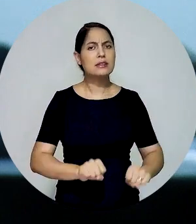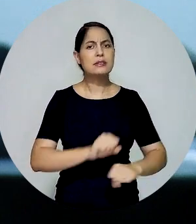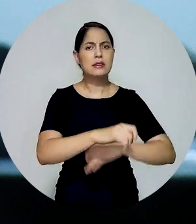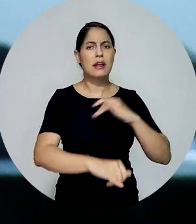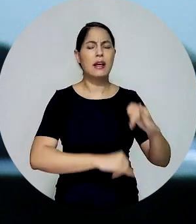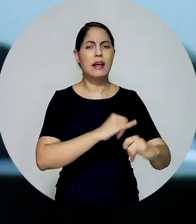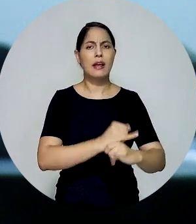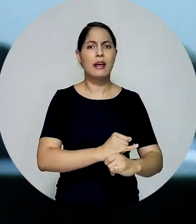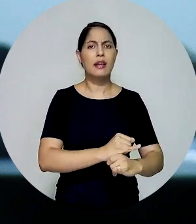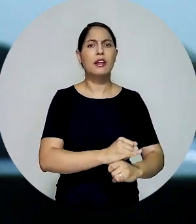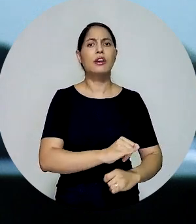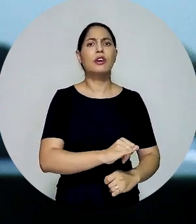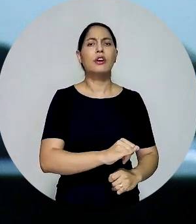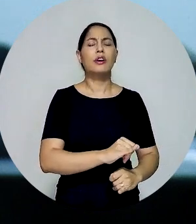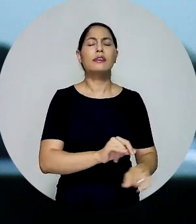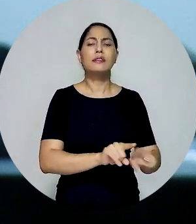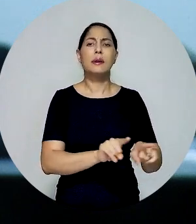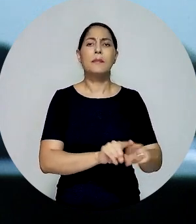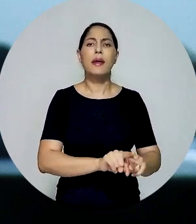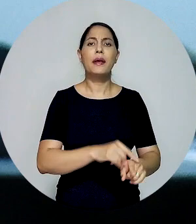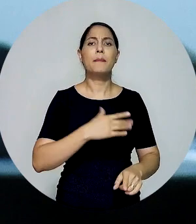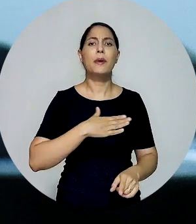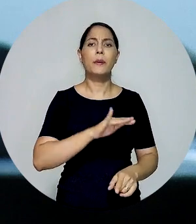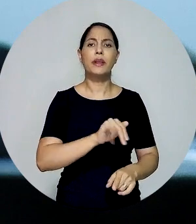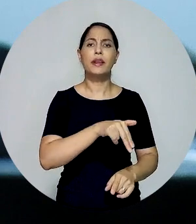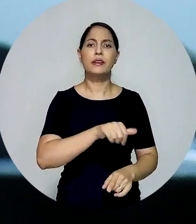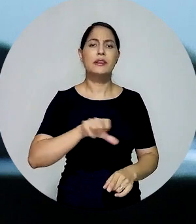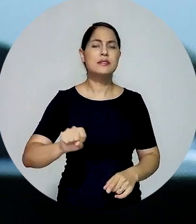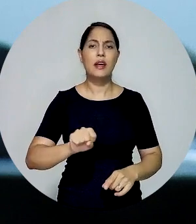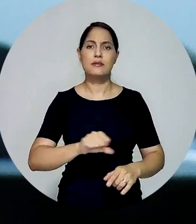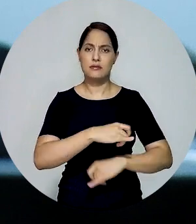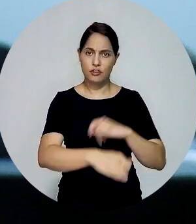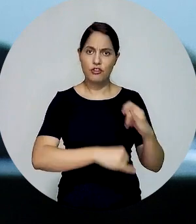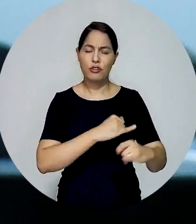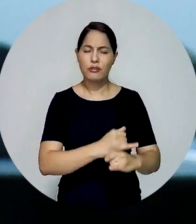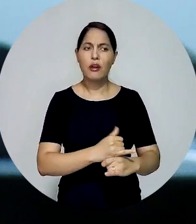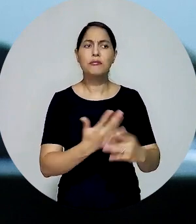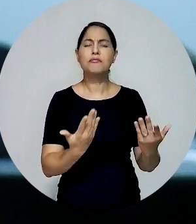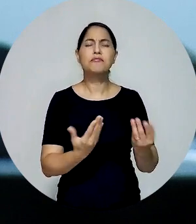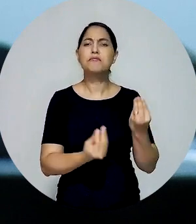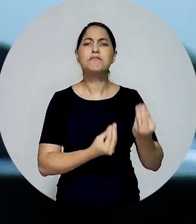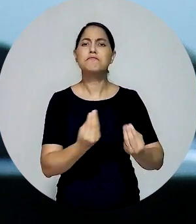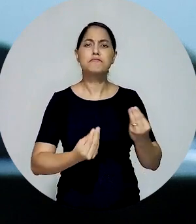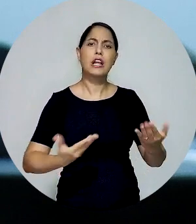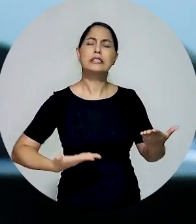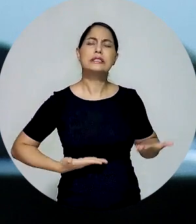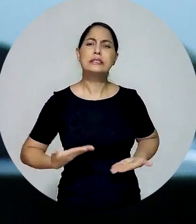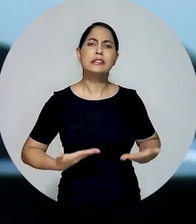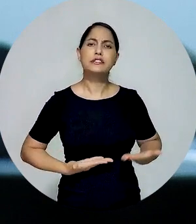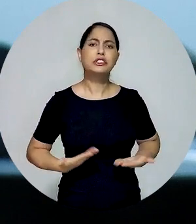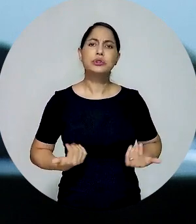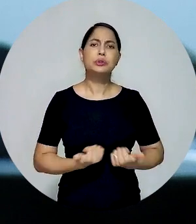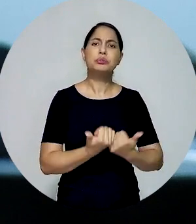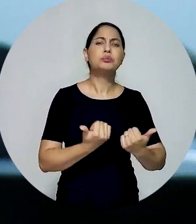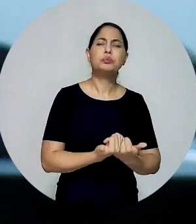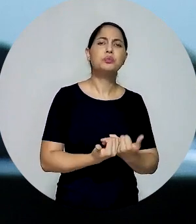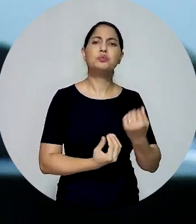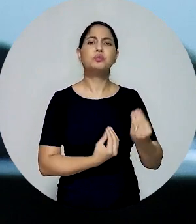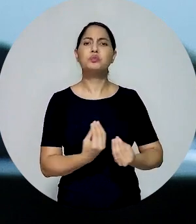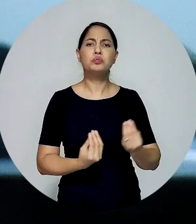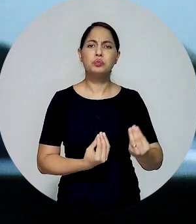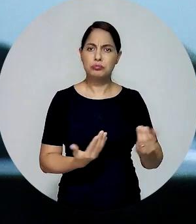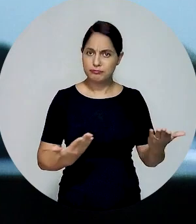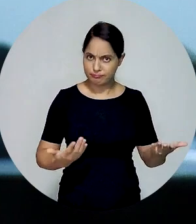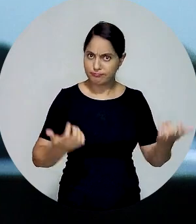plataformas do INSS Digital e Meu INSS. Ambos os sistemas são destinados ao protocolo de requerimento de serviços e